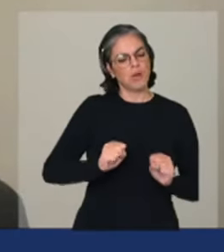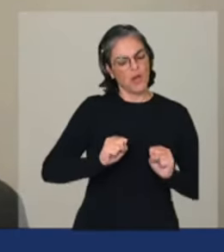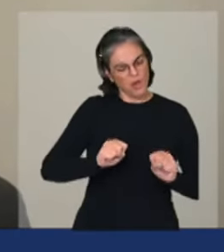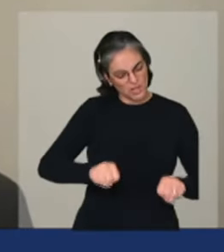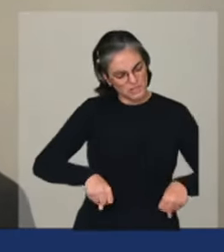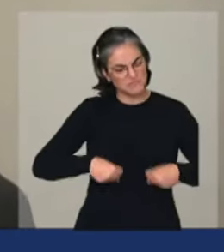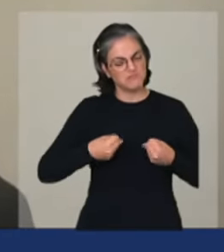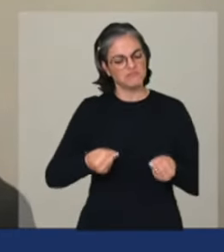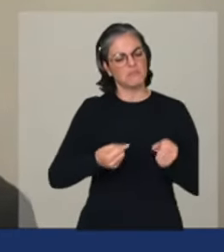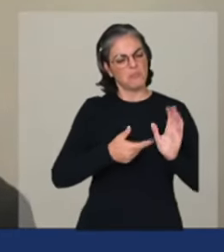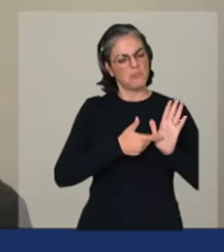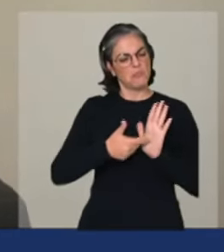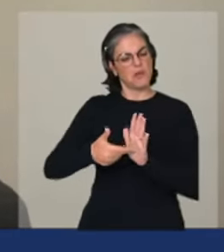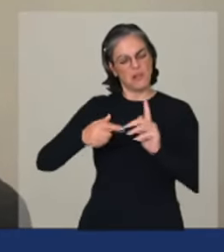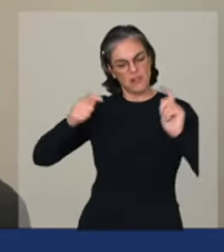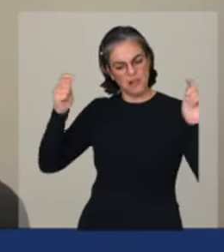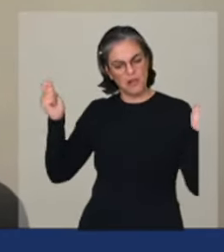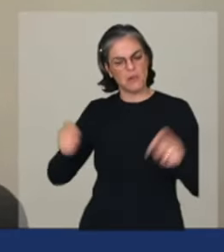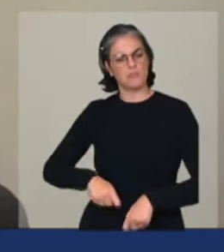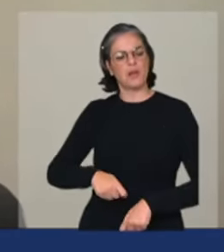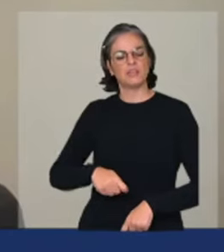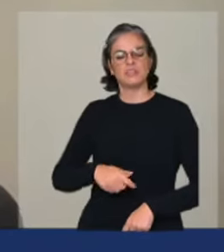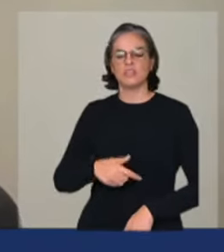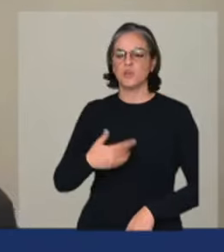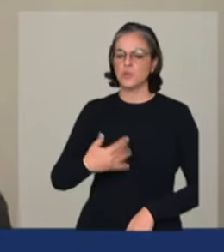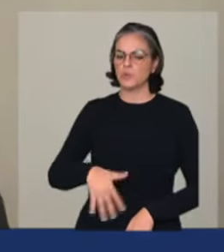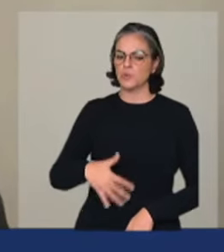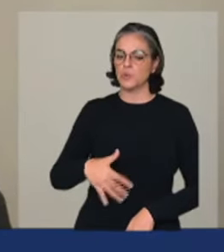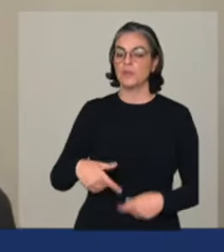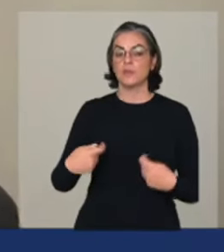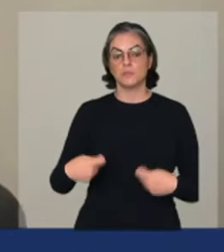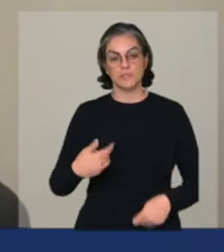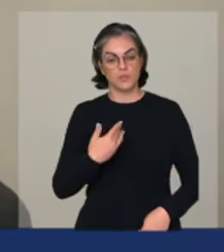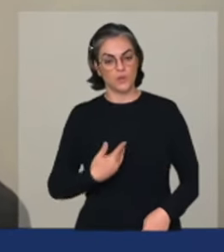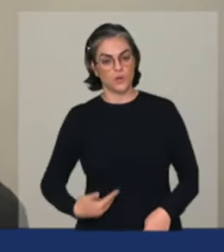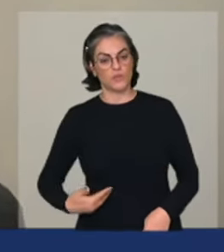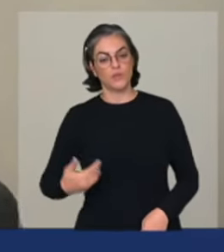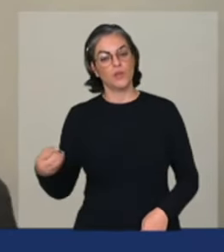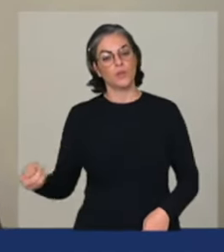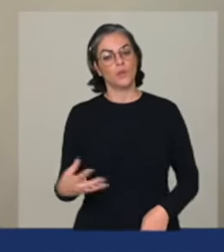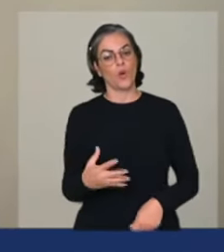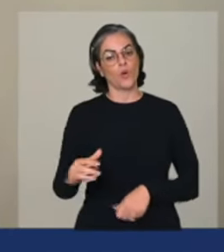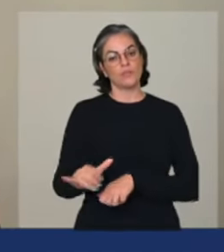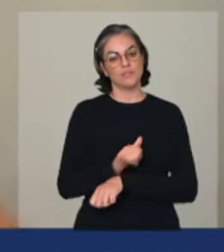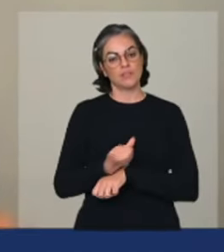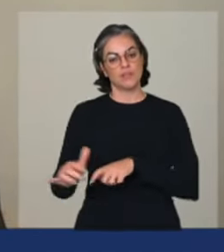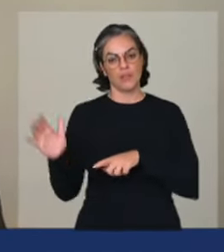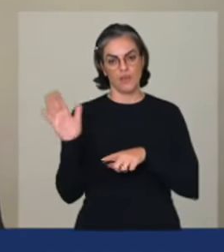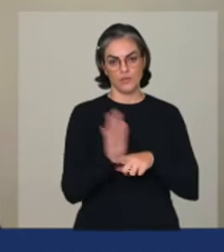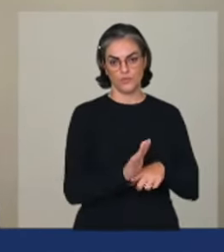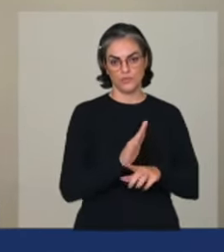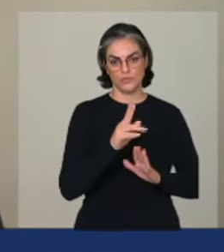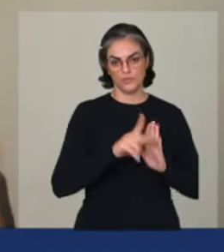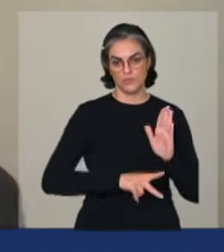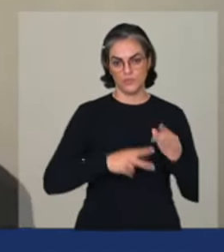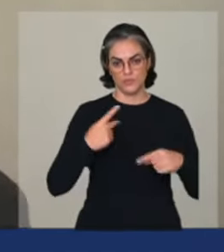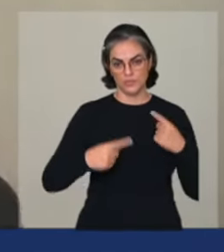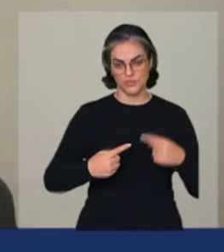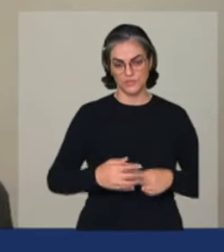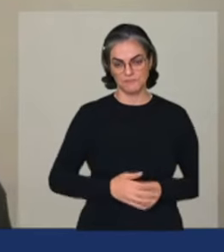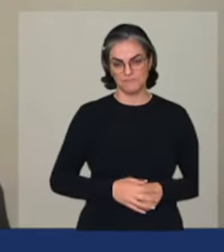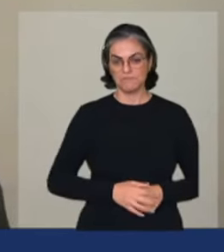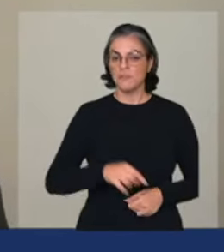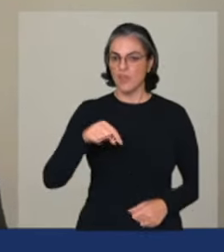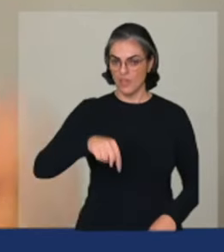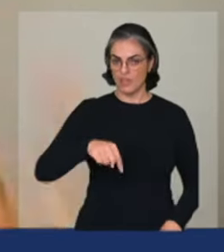e que exige do estado brasileiro novas políticas públicas portanto a comissão geral nos denuncia